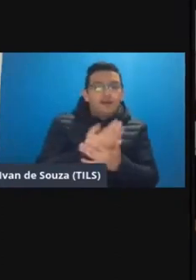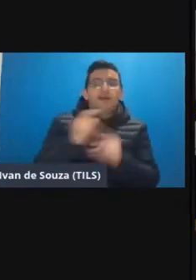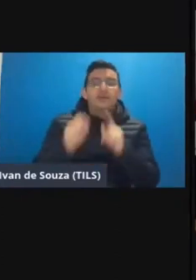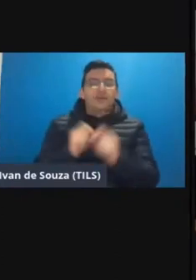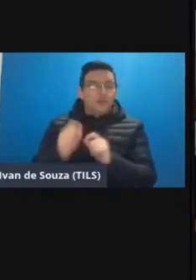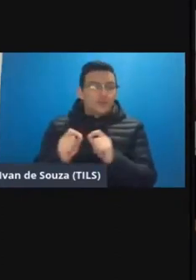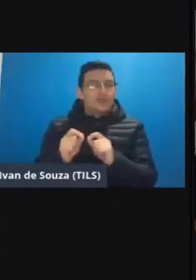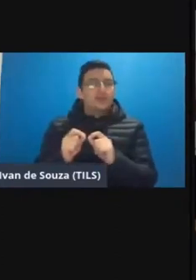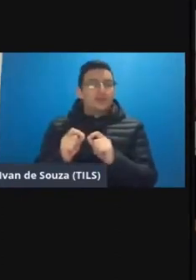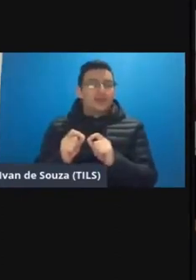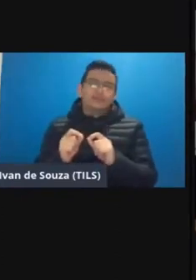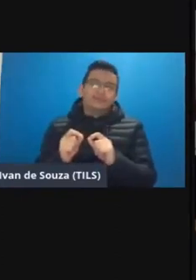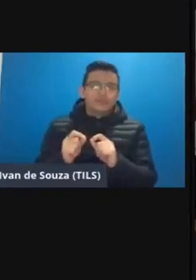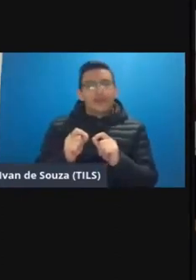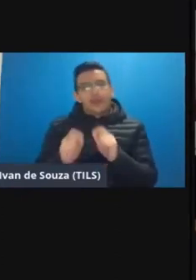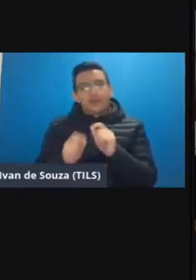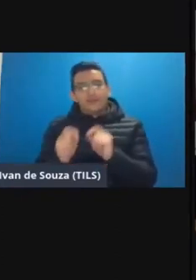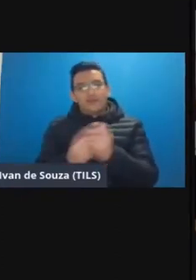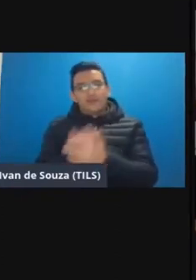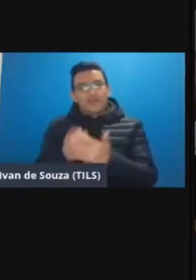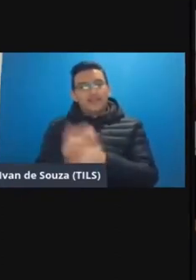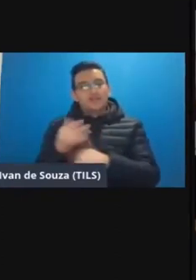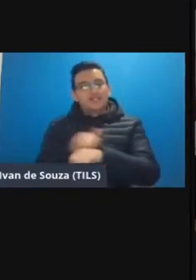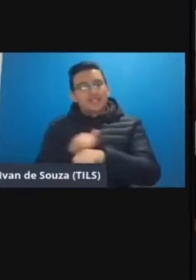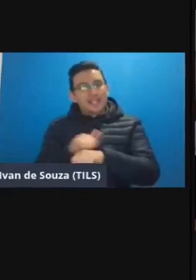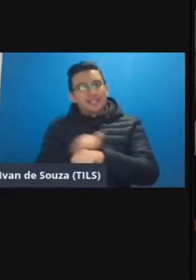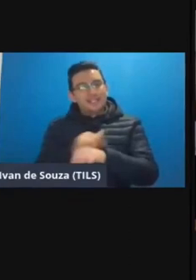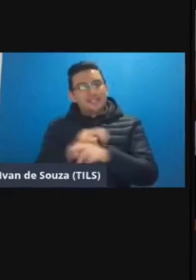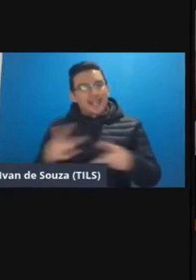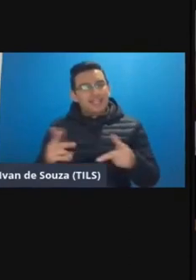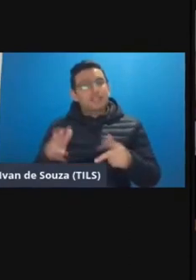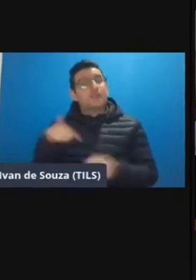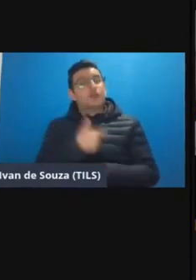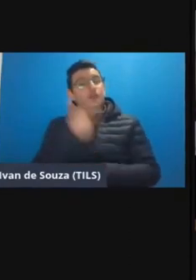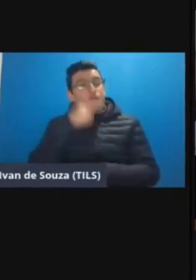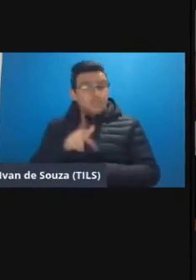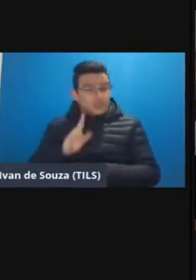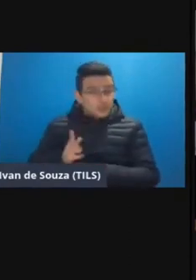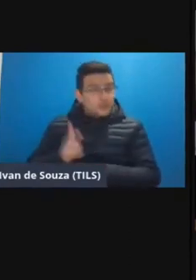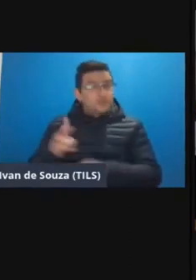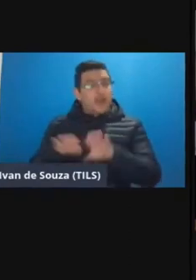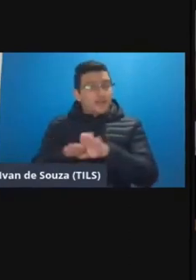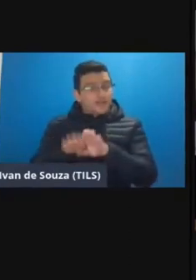é recursos e meios para que nós avançássemos aí é na